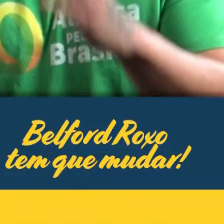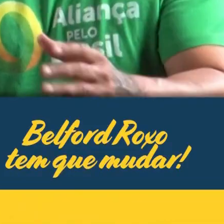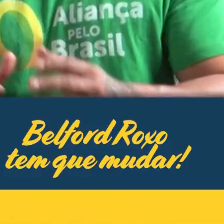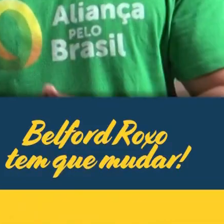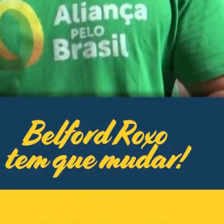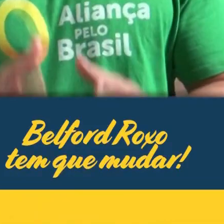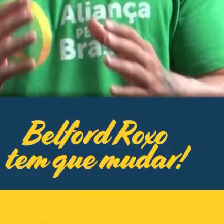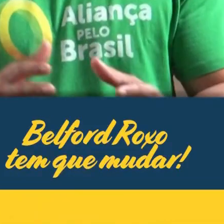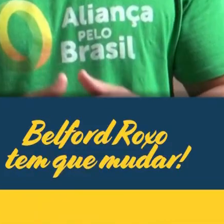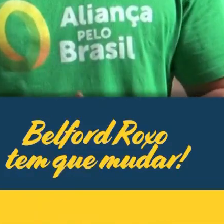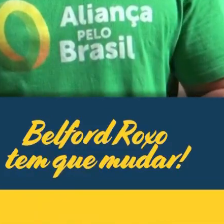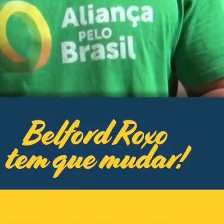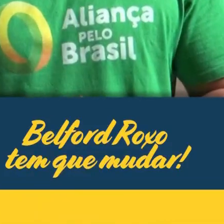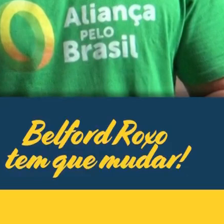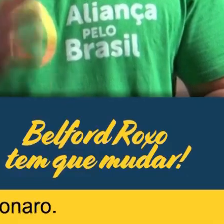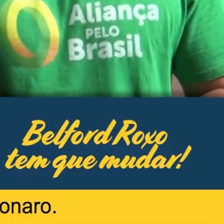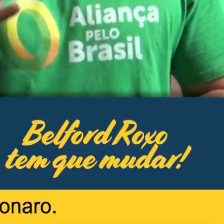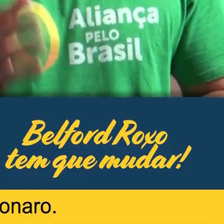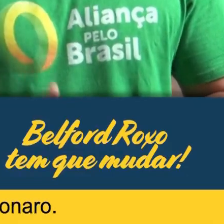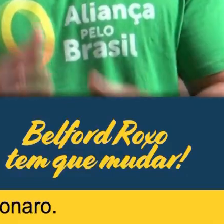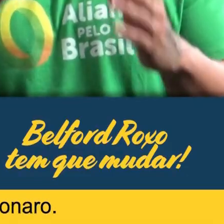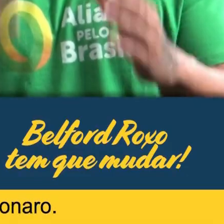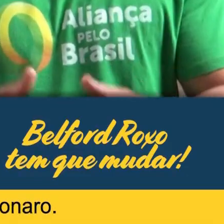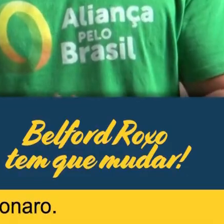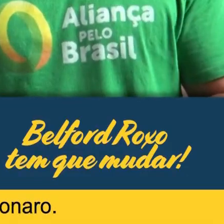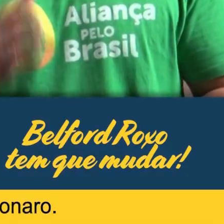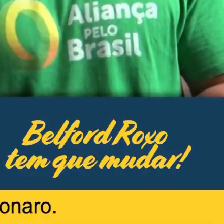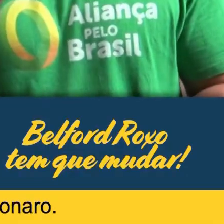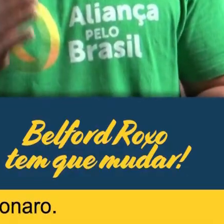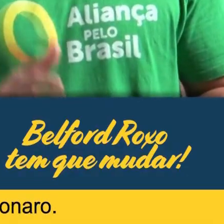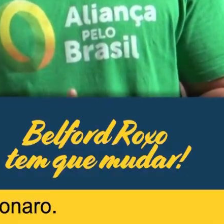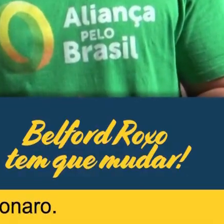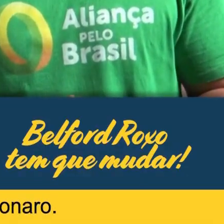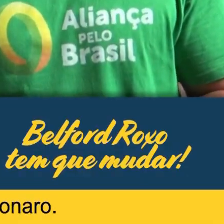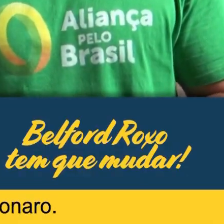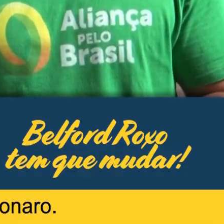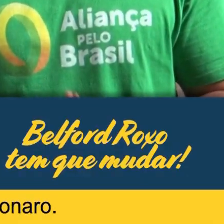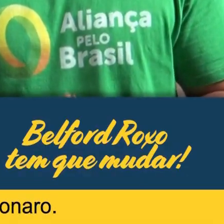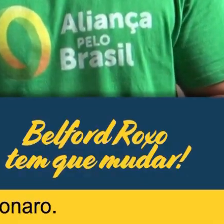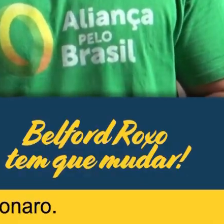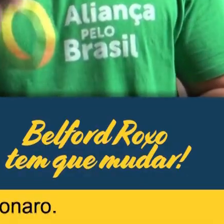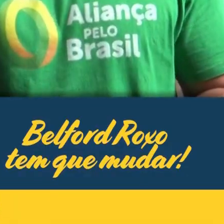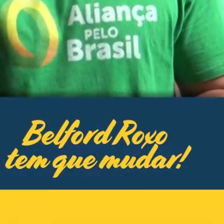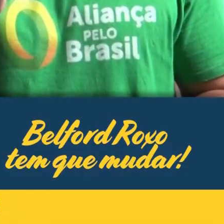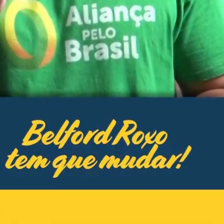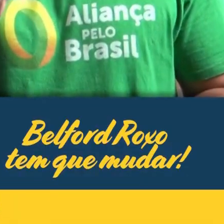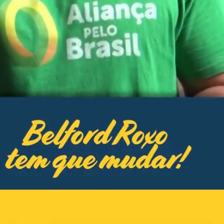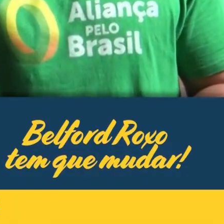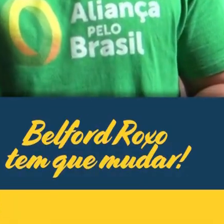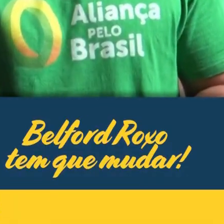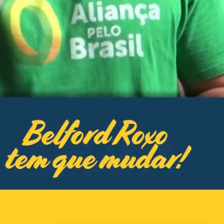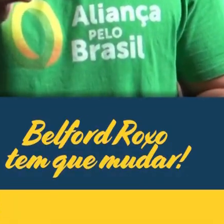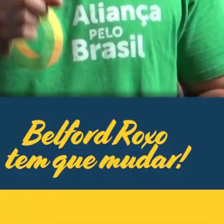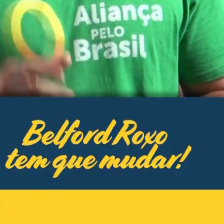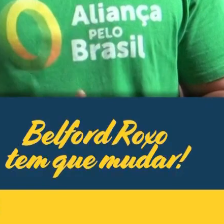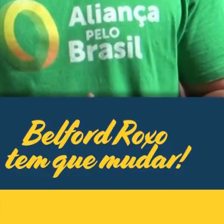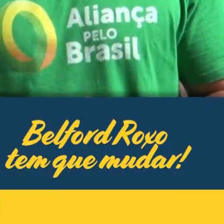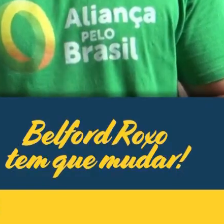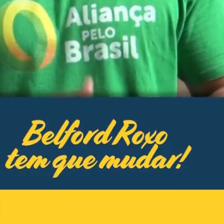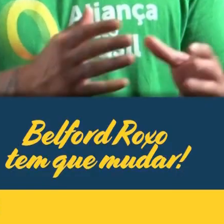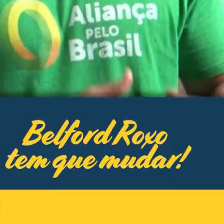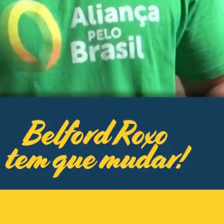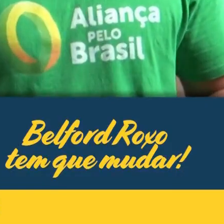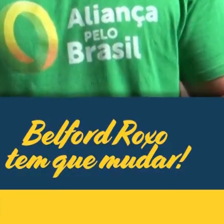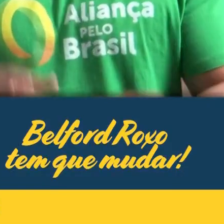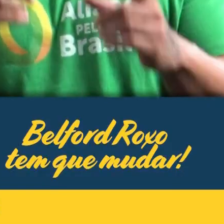poder dar novos rumos da cidade de Belfor Roxo. Colocando um prefeito alinhado com o projeto de Jair Bolsonaro. Se você votou no presidente Jair